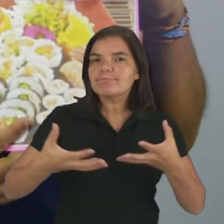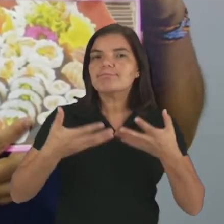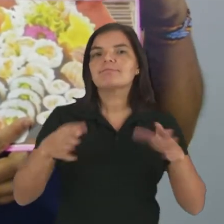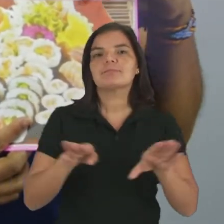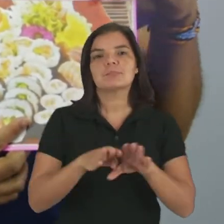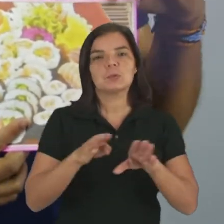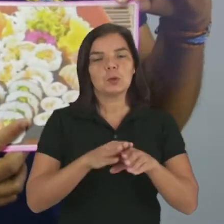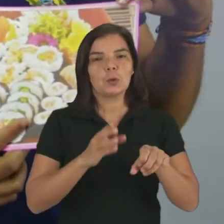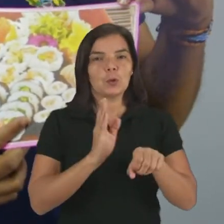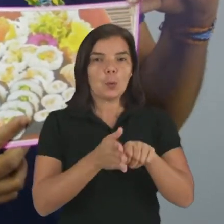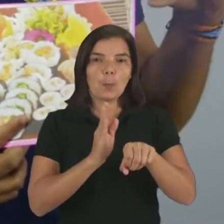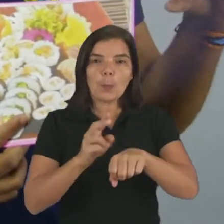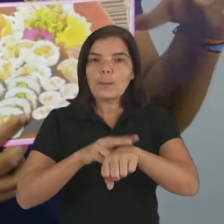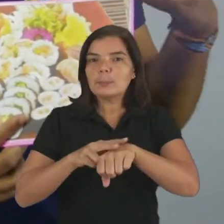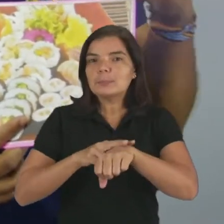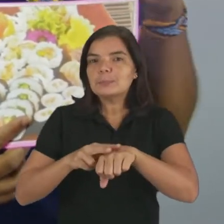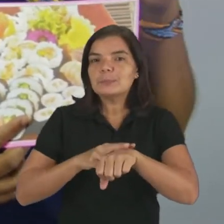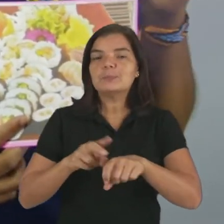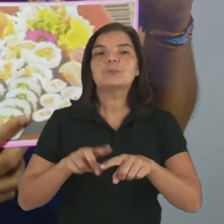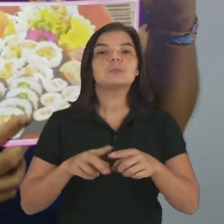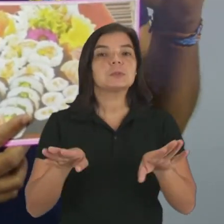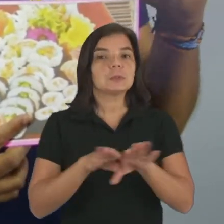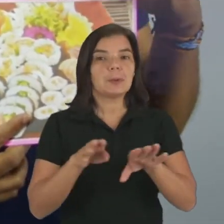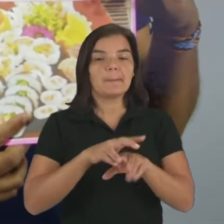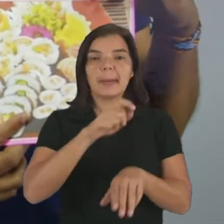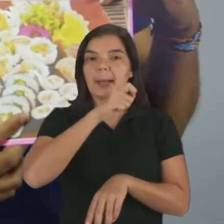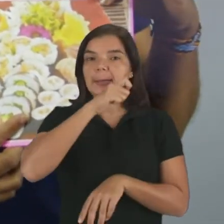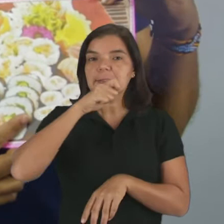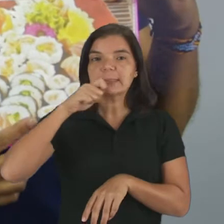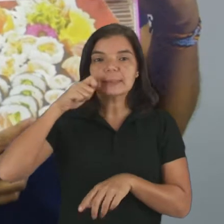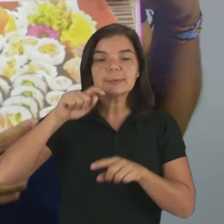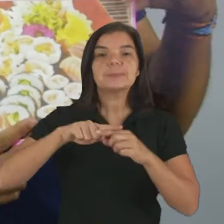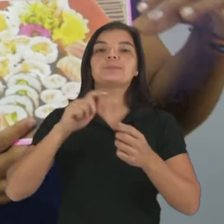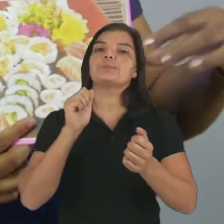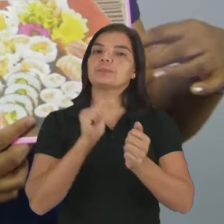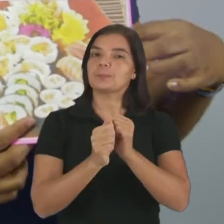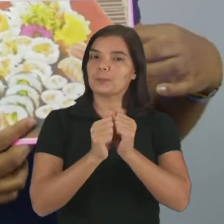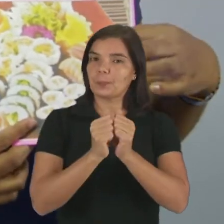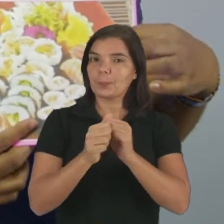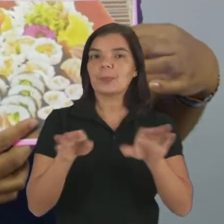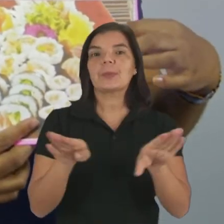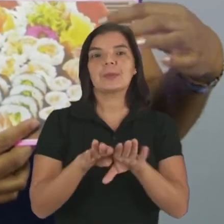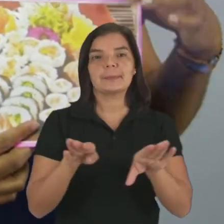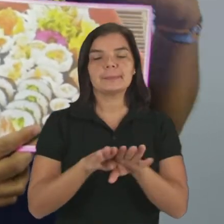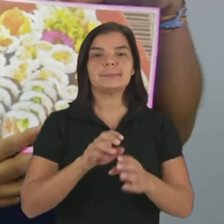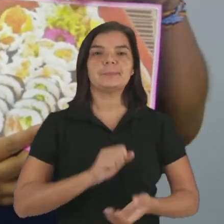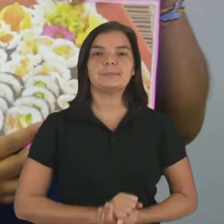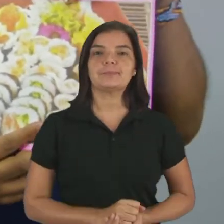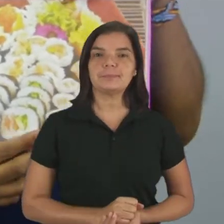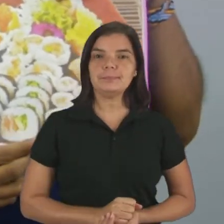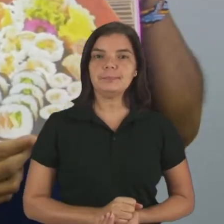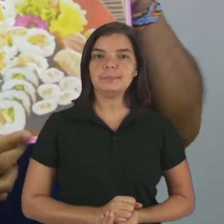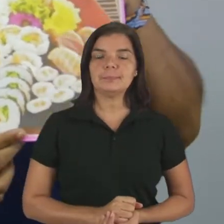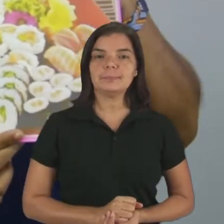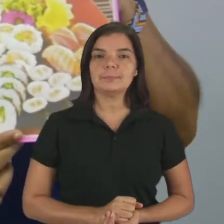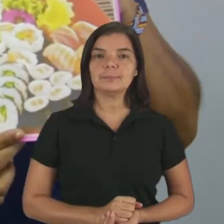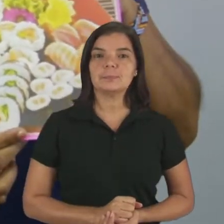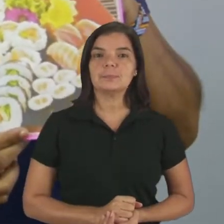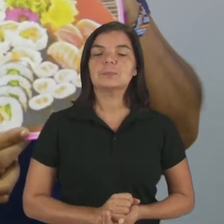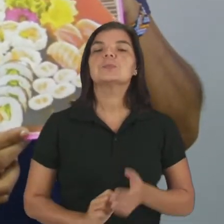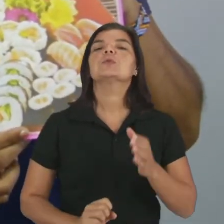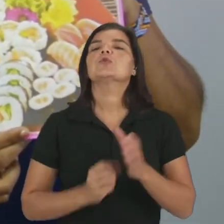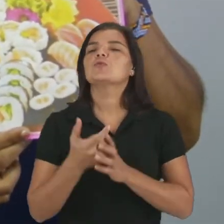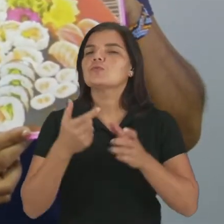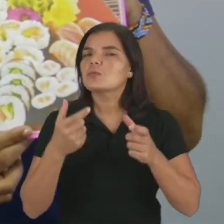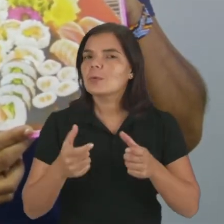pepino, pode colocar cenoura, né? Arroz, tá bom? Arroz também. E da onde